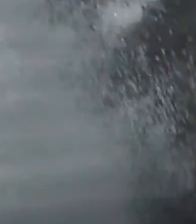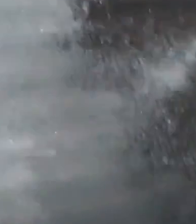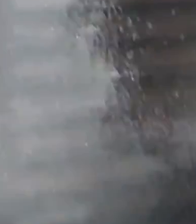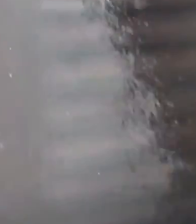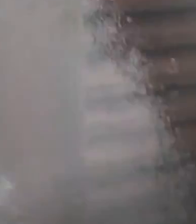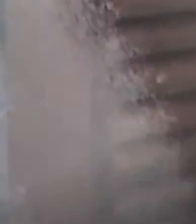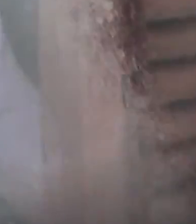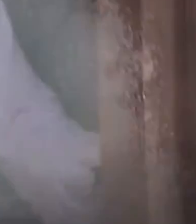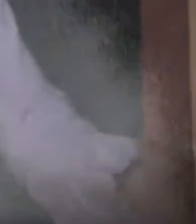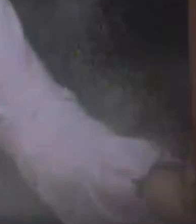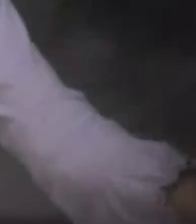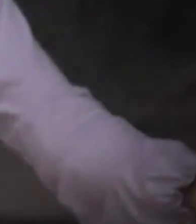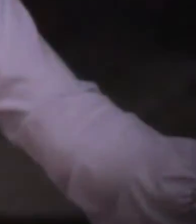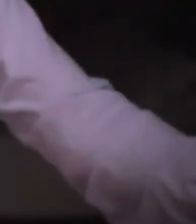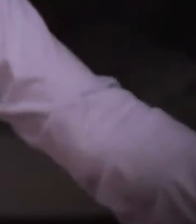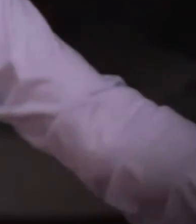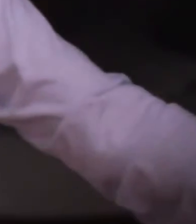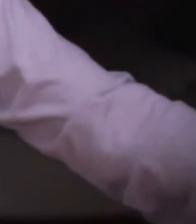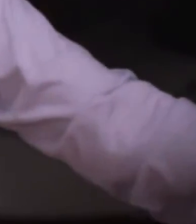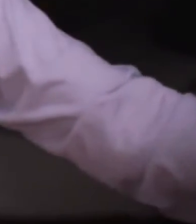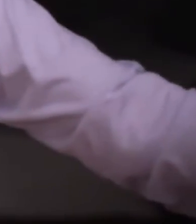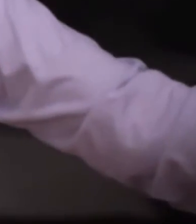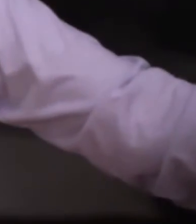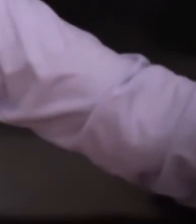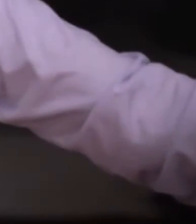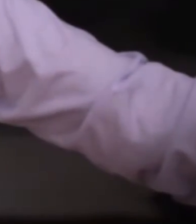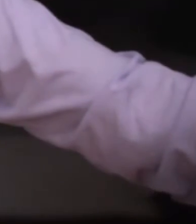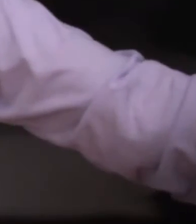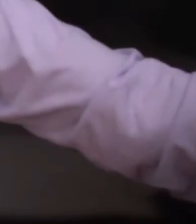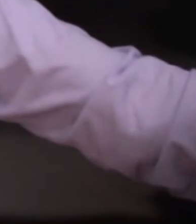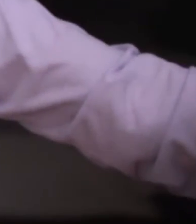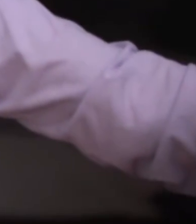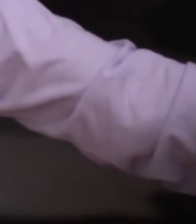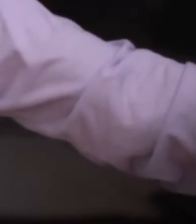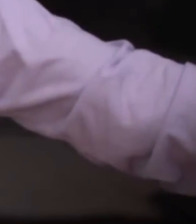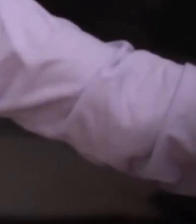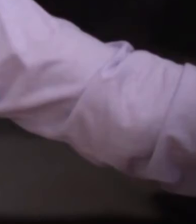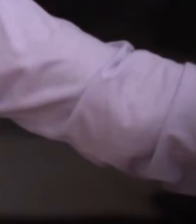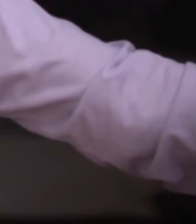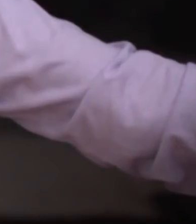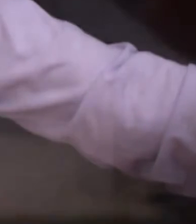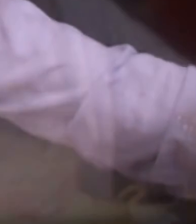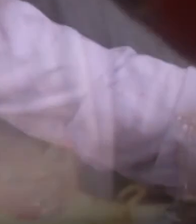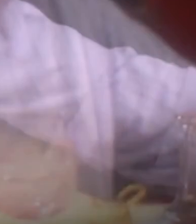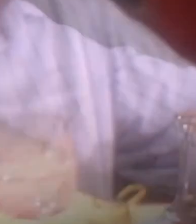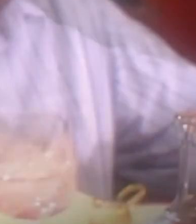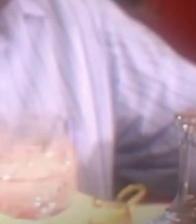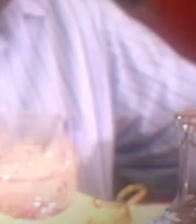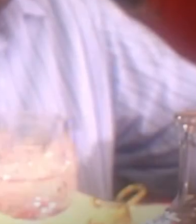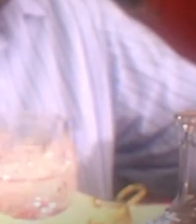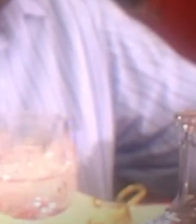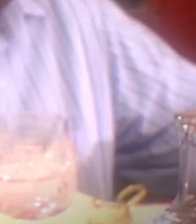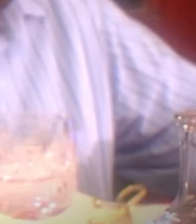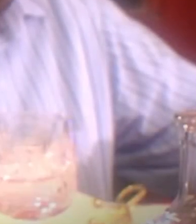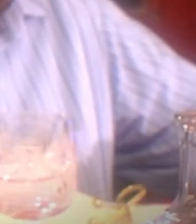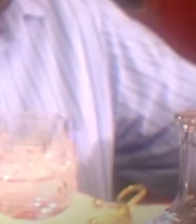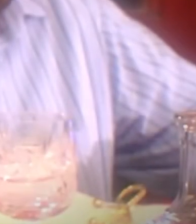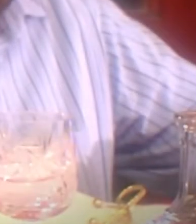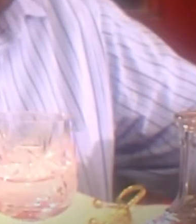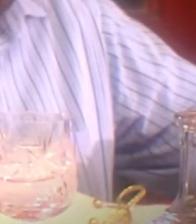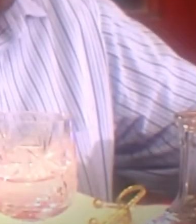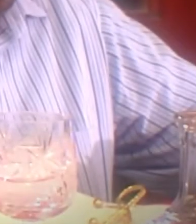Derramada sobre os filhos seus E só alguns se